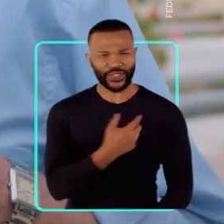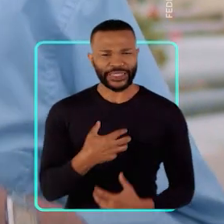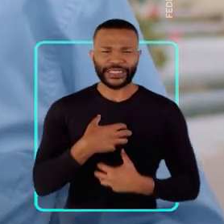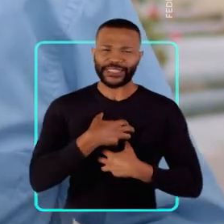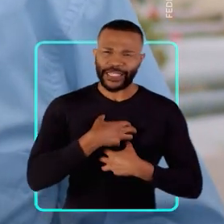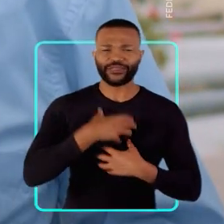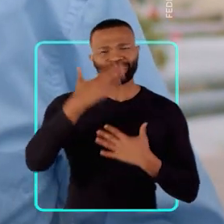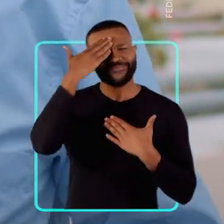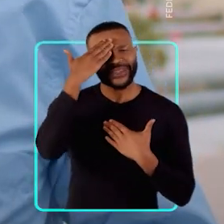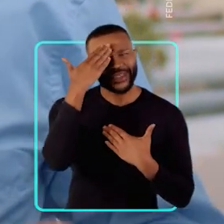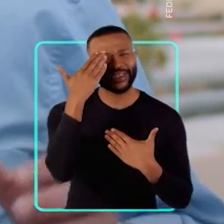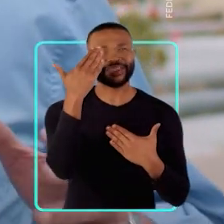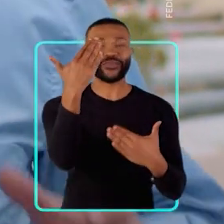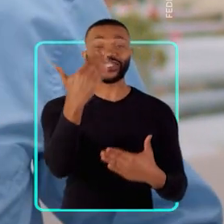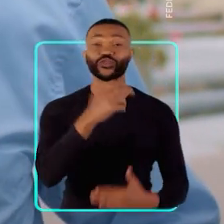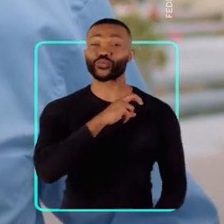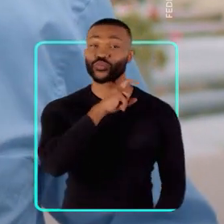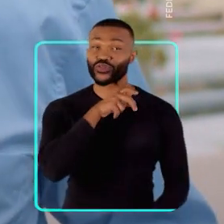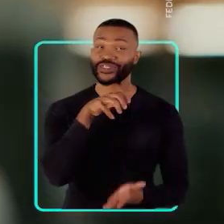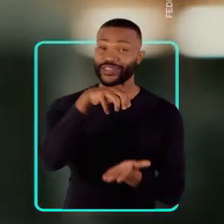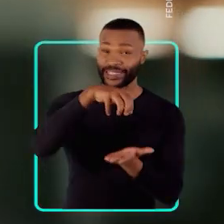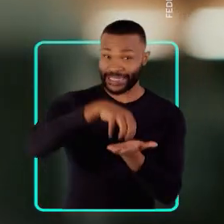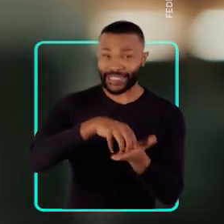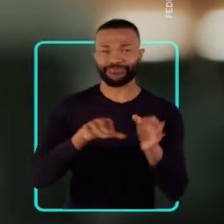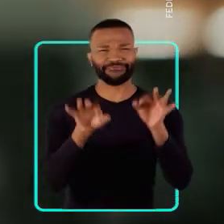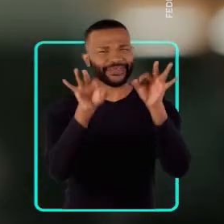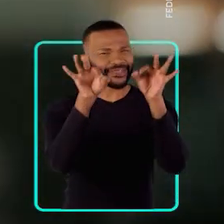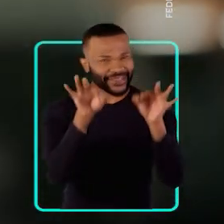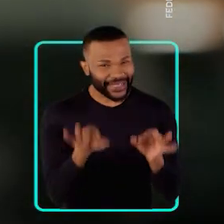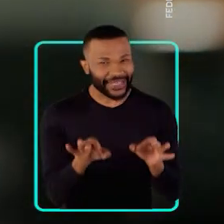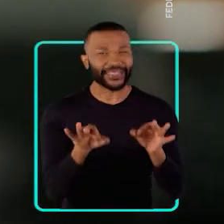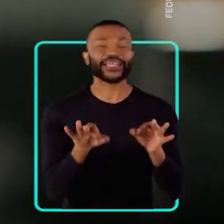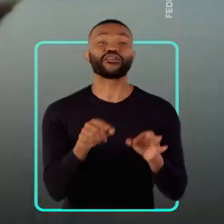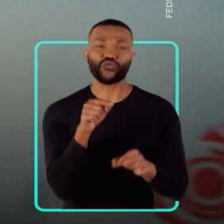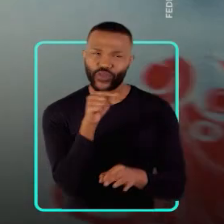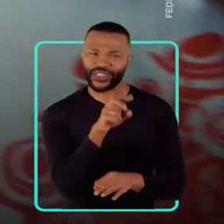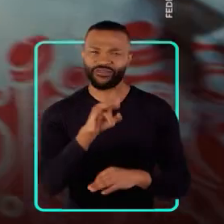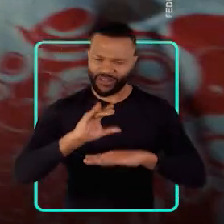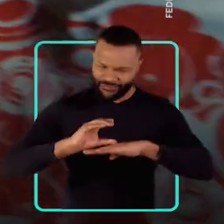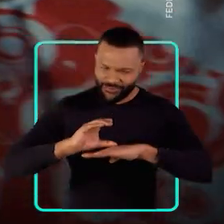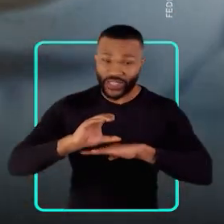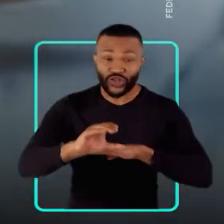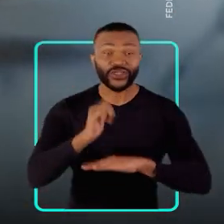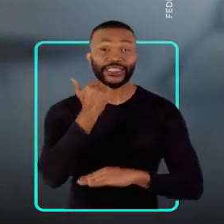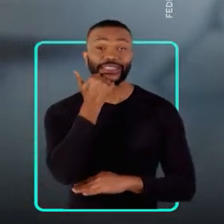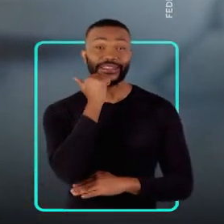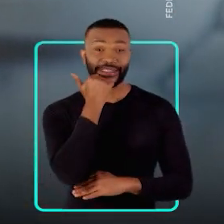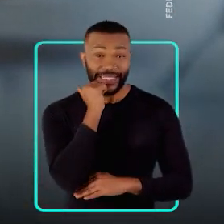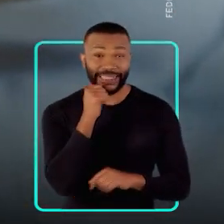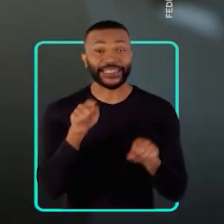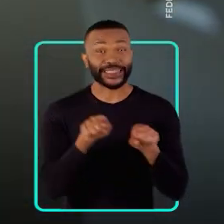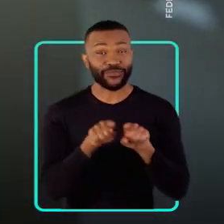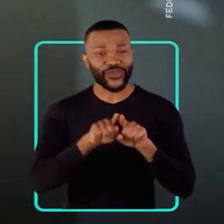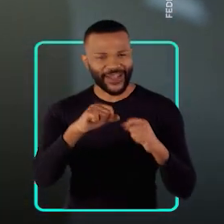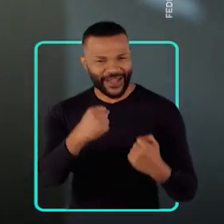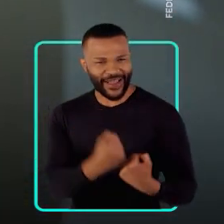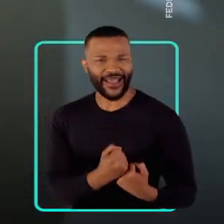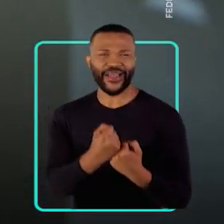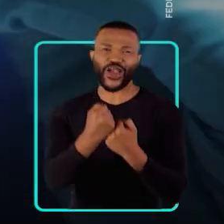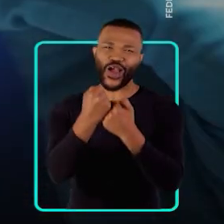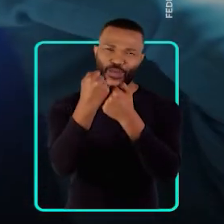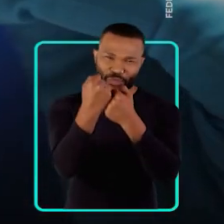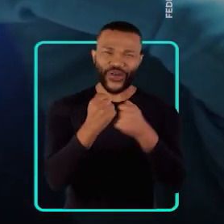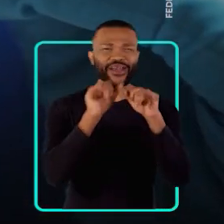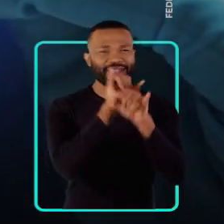temos muito a agradecer ao Butantan. E eu tenho certeza que você vai investir na ciência e apoiar ainda